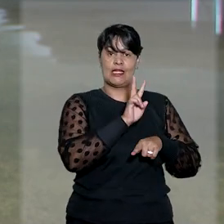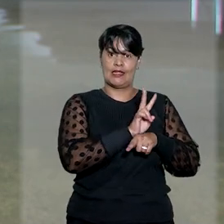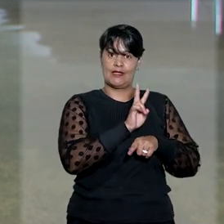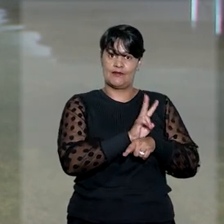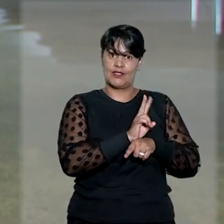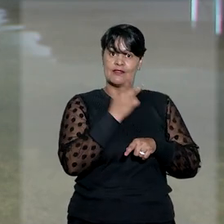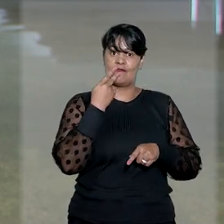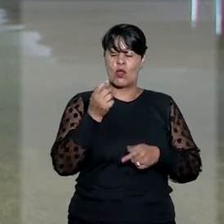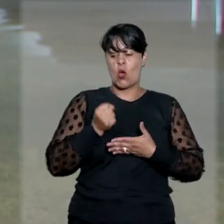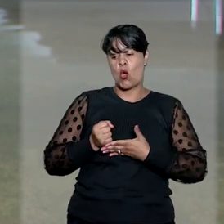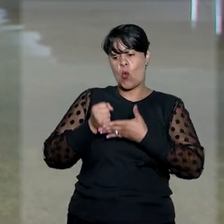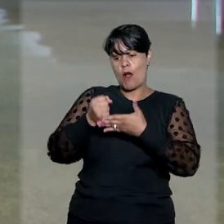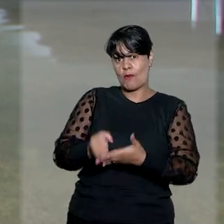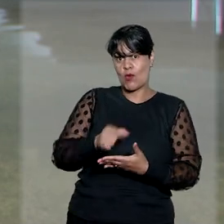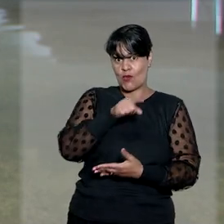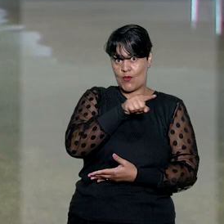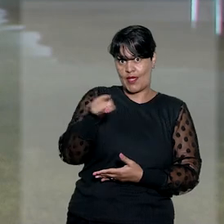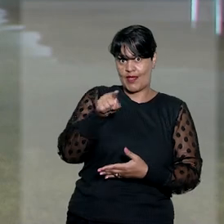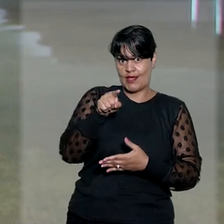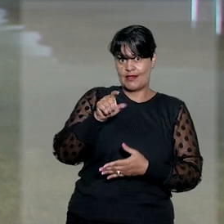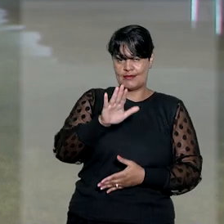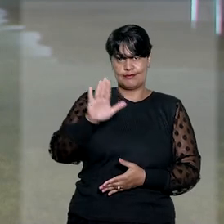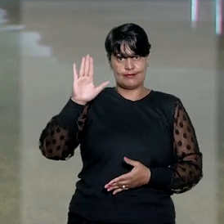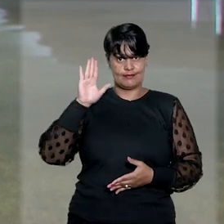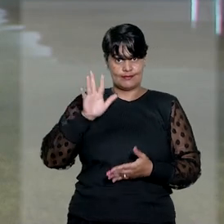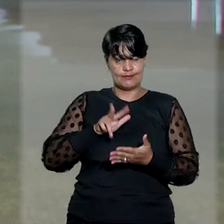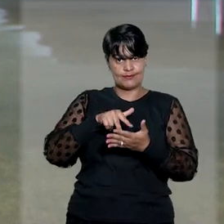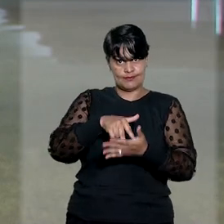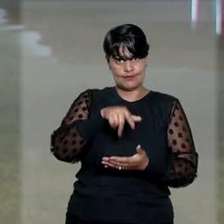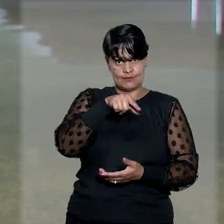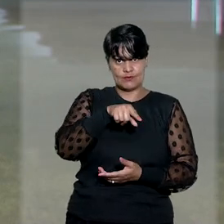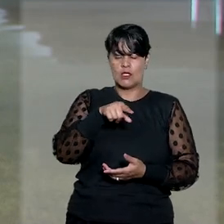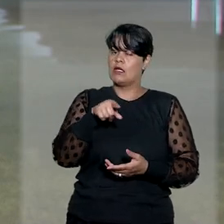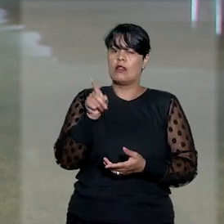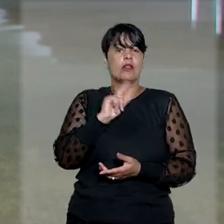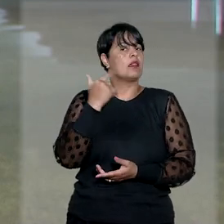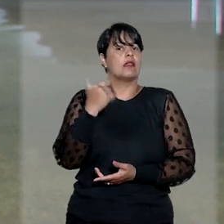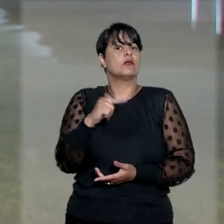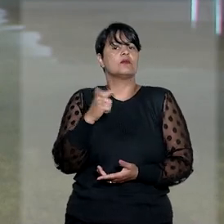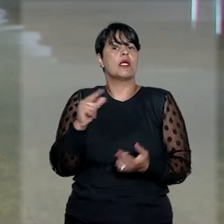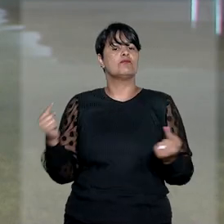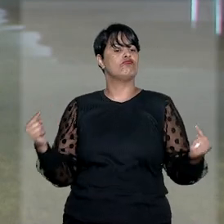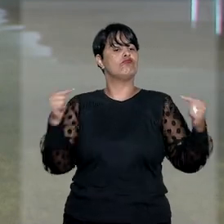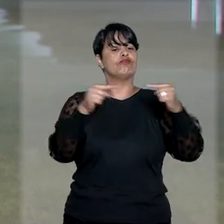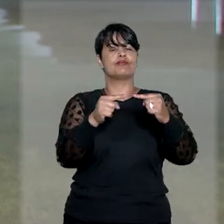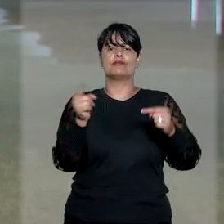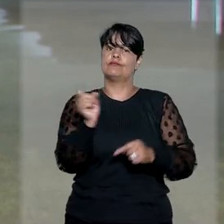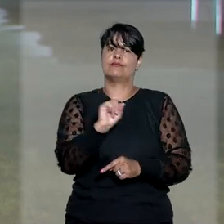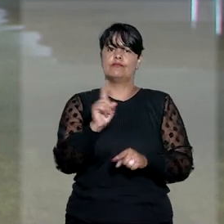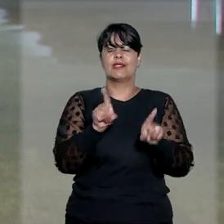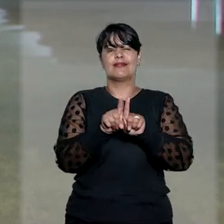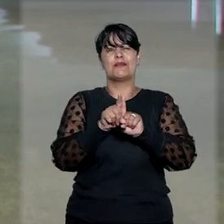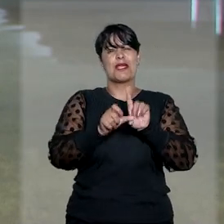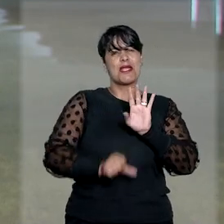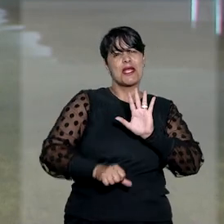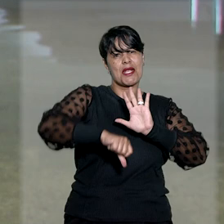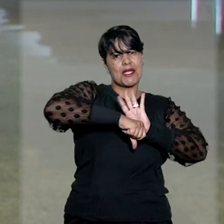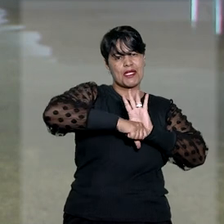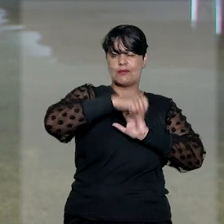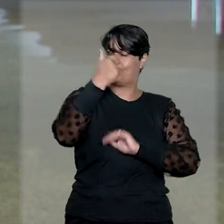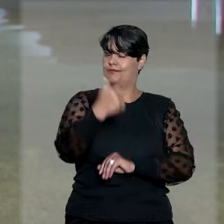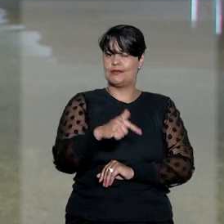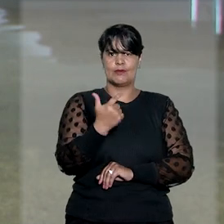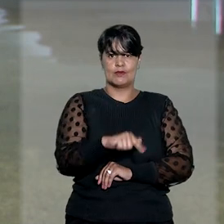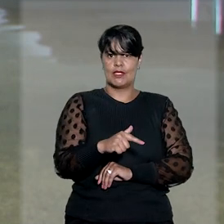que o apoio à indicação de uma das candidatas ao Tribunal de Justiça do Estado não constitui por si só qualquer crime e também